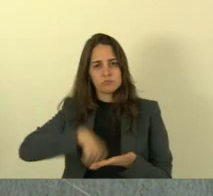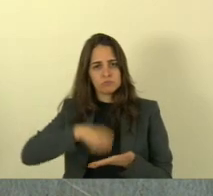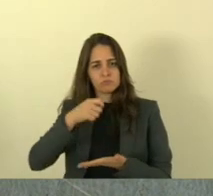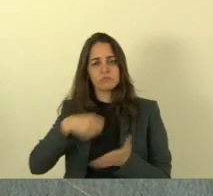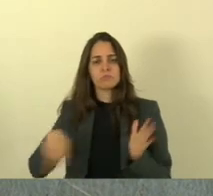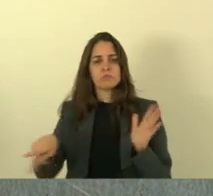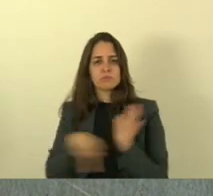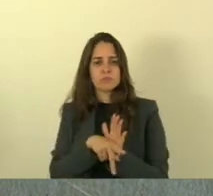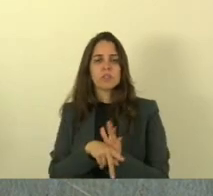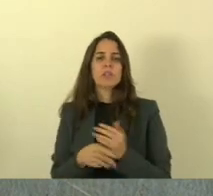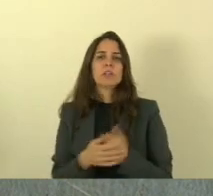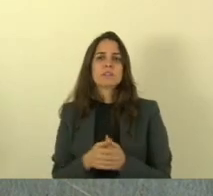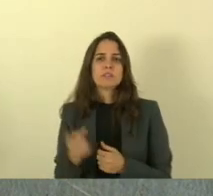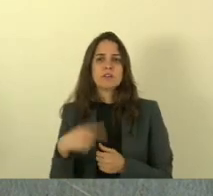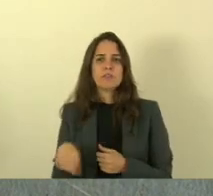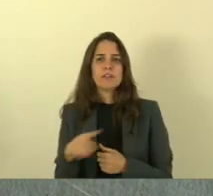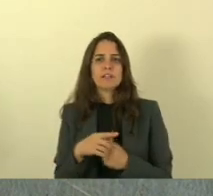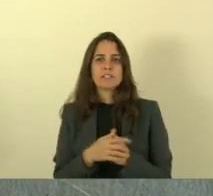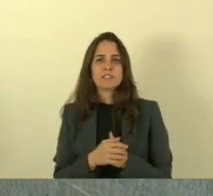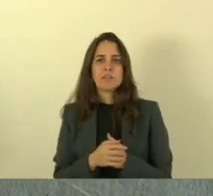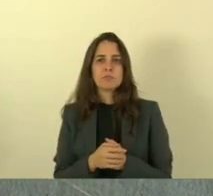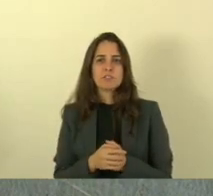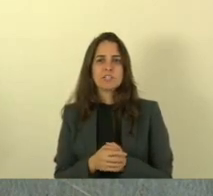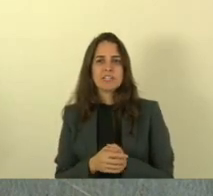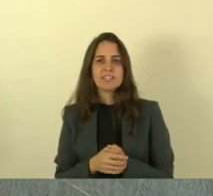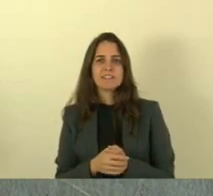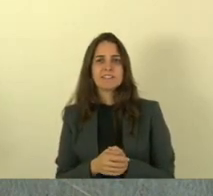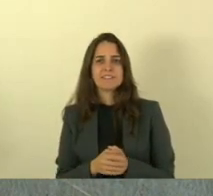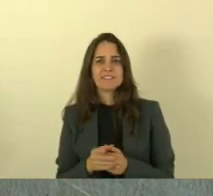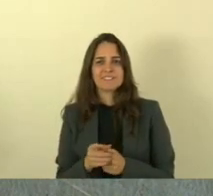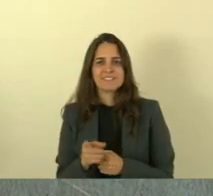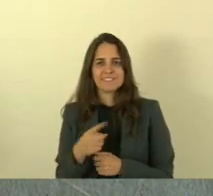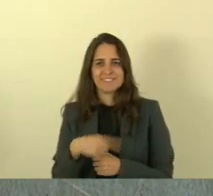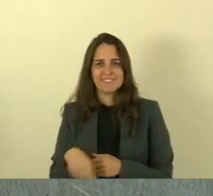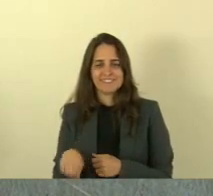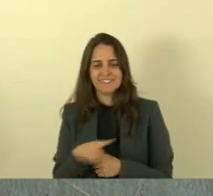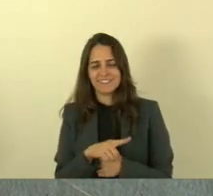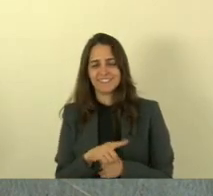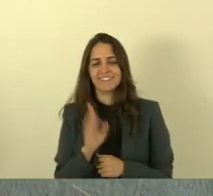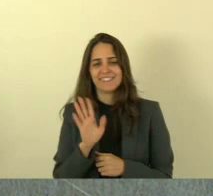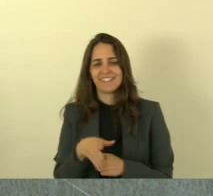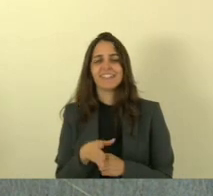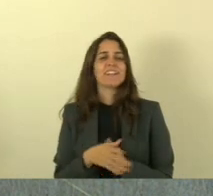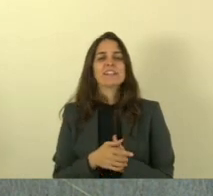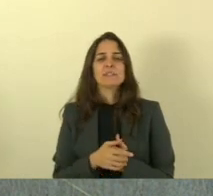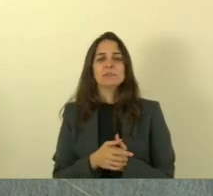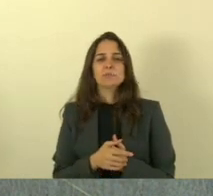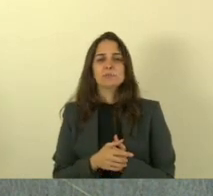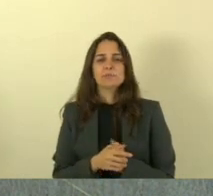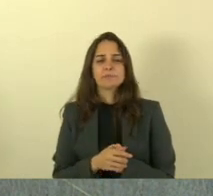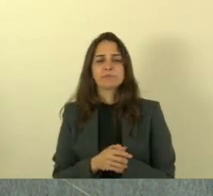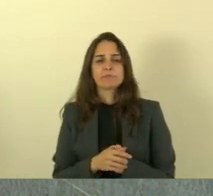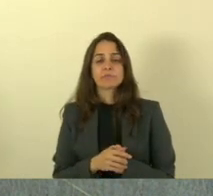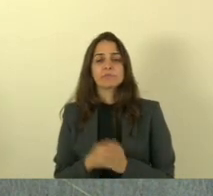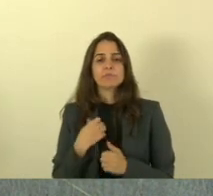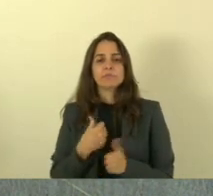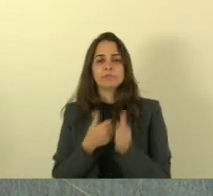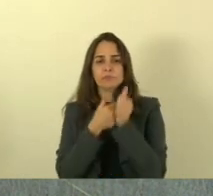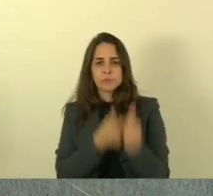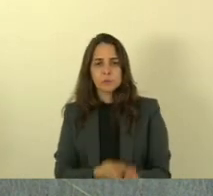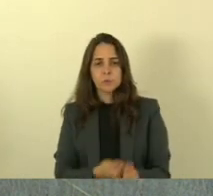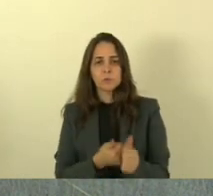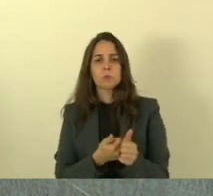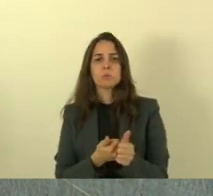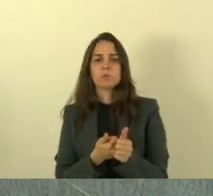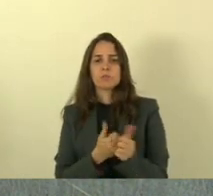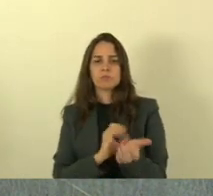excelência e também do deputado Teodorico Ferraço inclusive a do Ferraço já assinei falta assinar de vossa excelência ok acompanha vossa excelência as